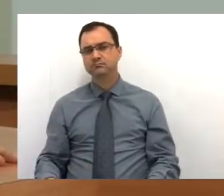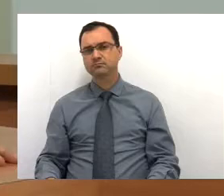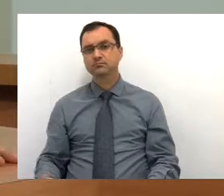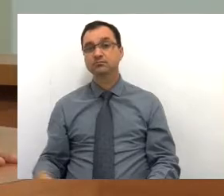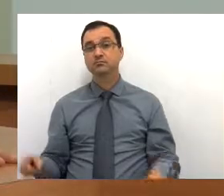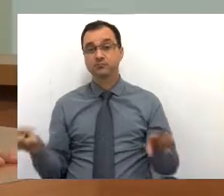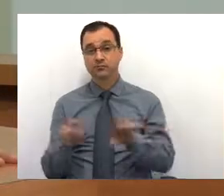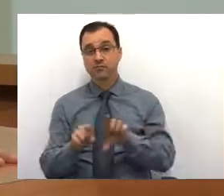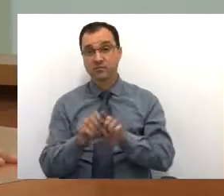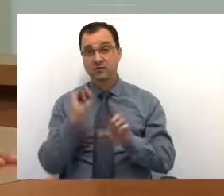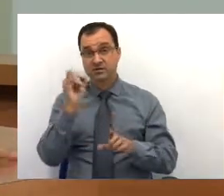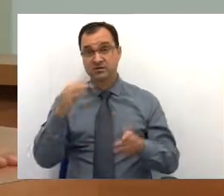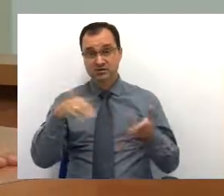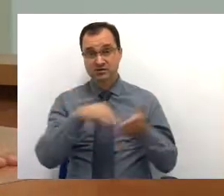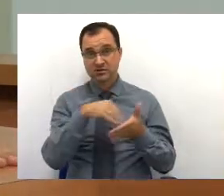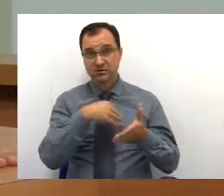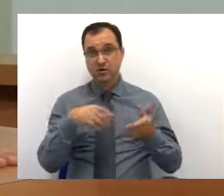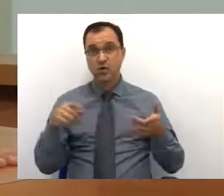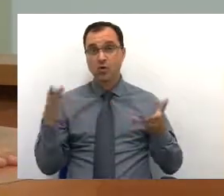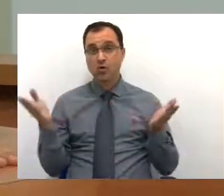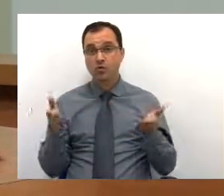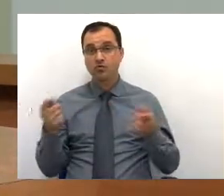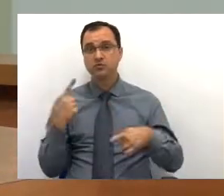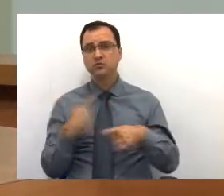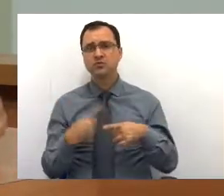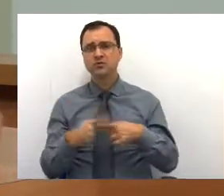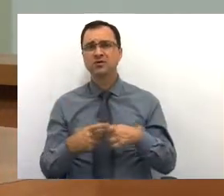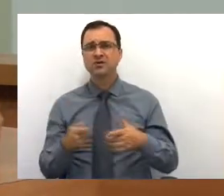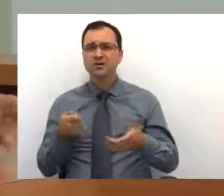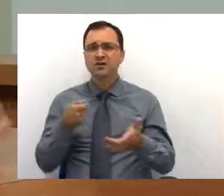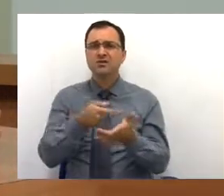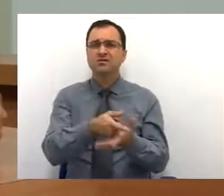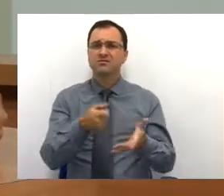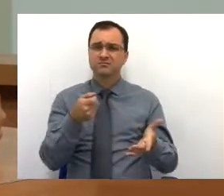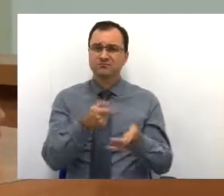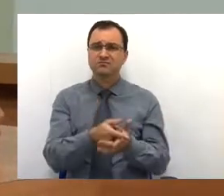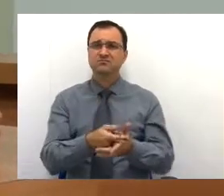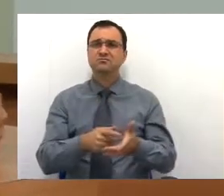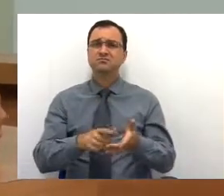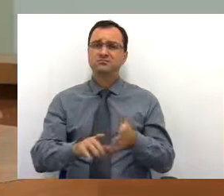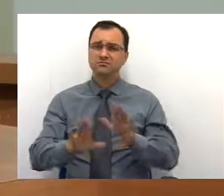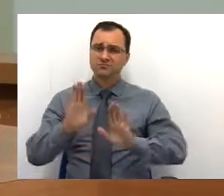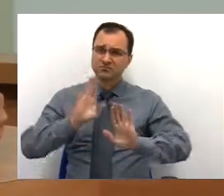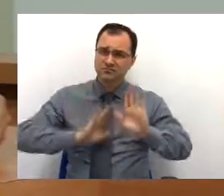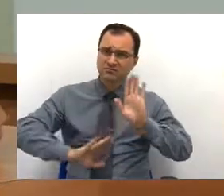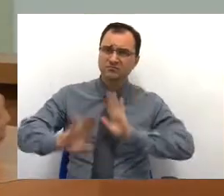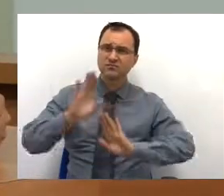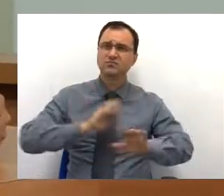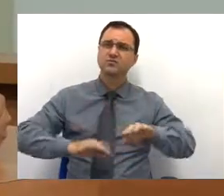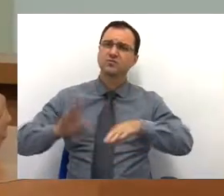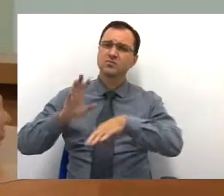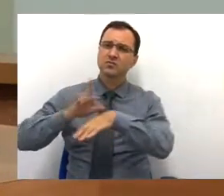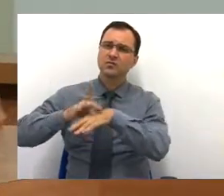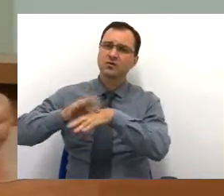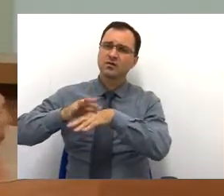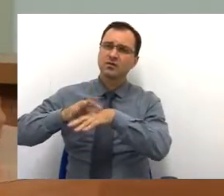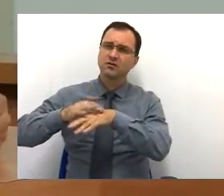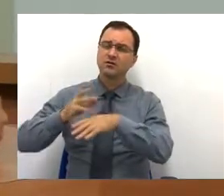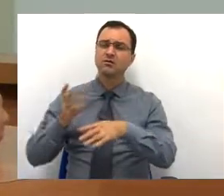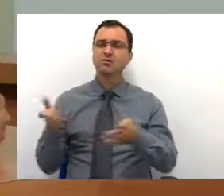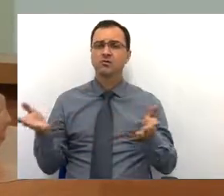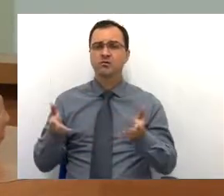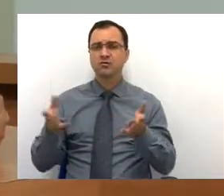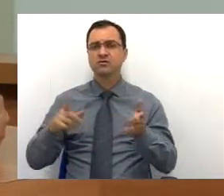E se a secretaria, hoje, o porquê que ela não investe mais em prevenção do controle de doenças, na qual